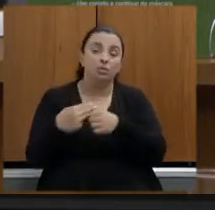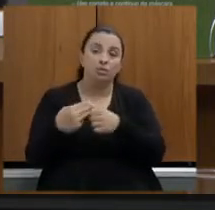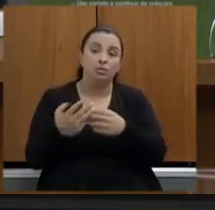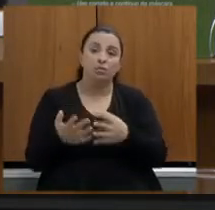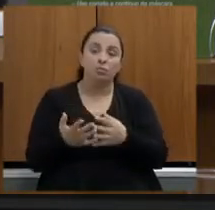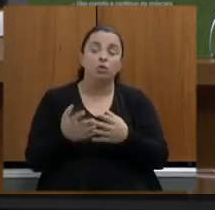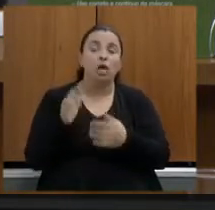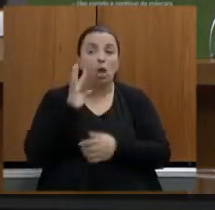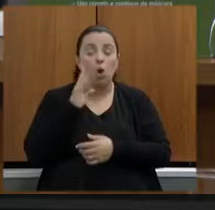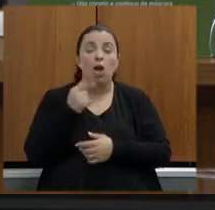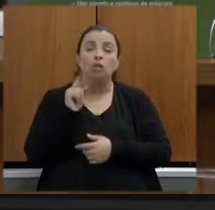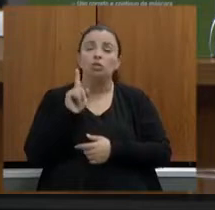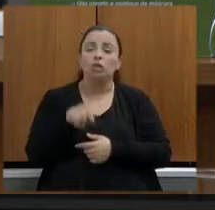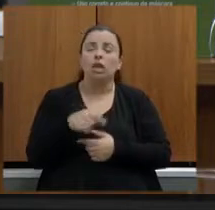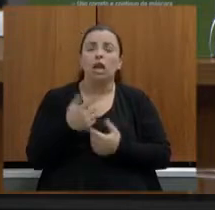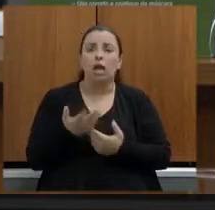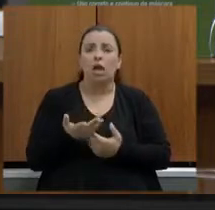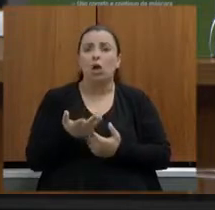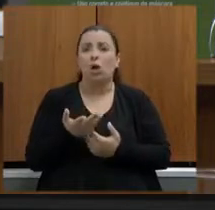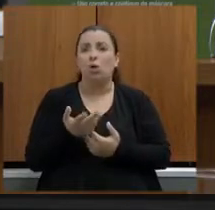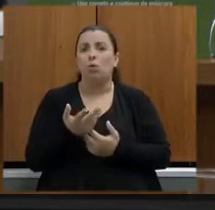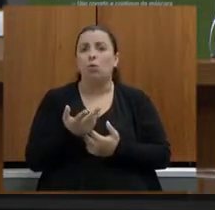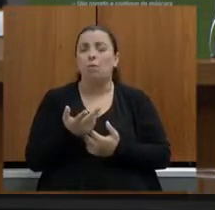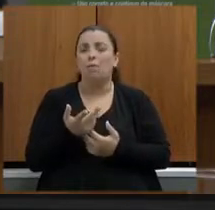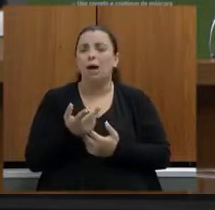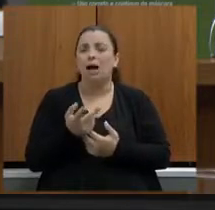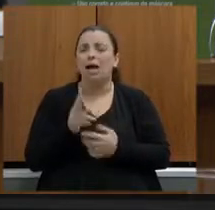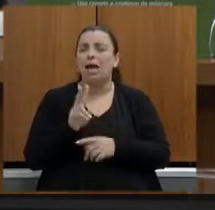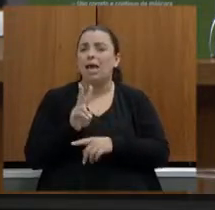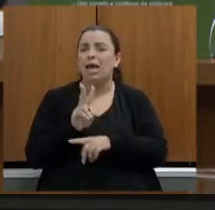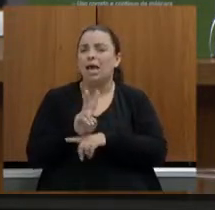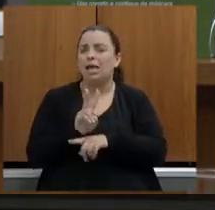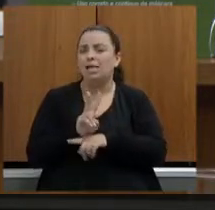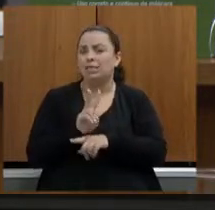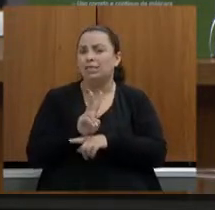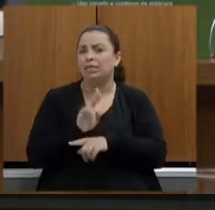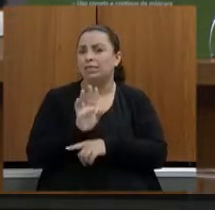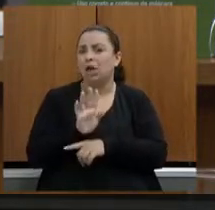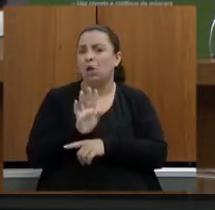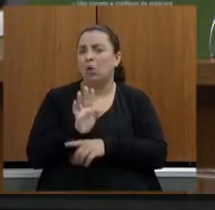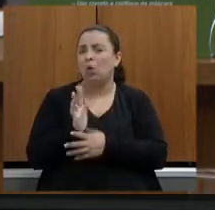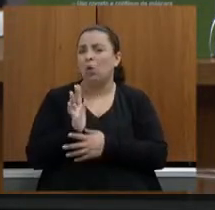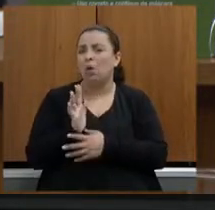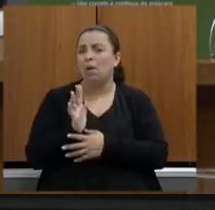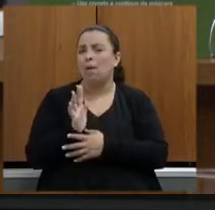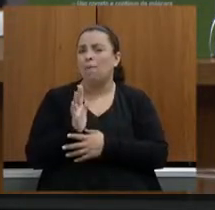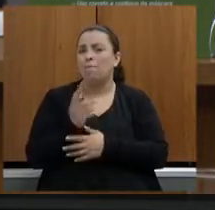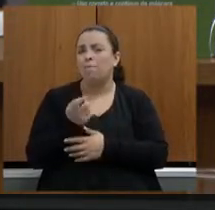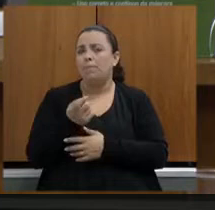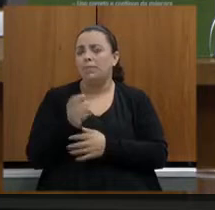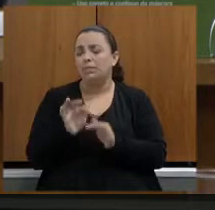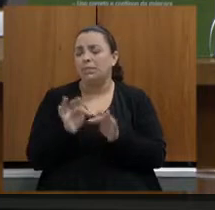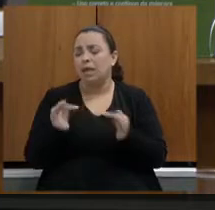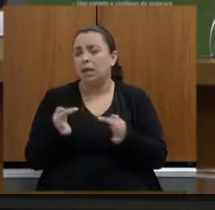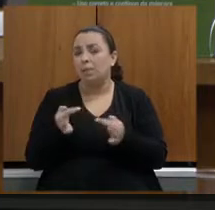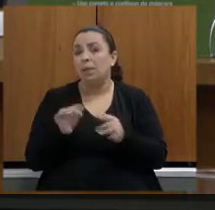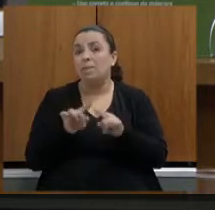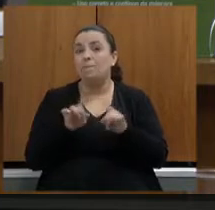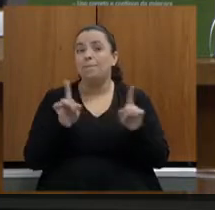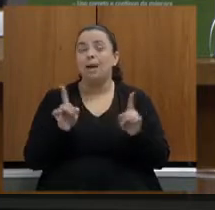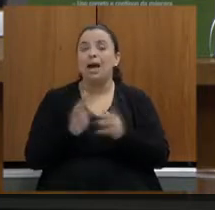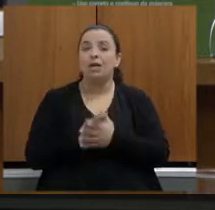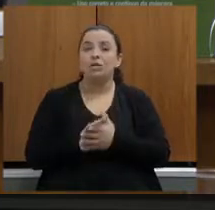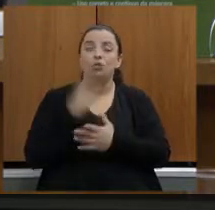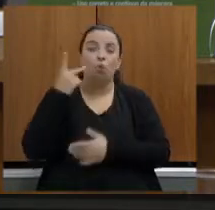uma uma uma restrição bastante pequena bastante pontual mas o promotor de